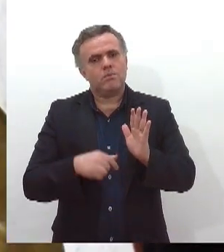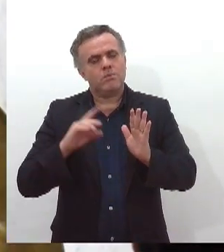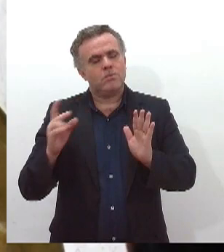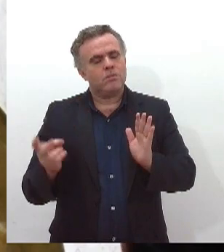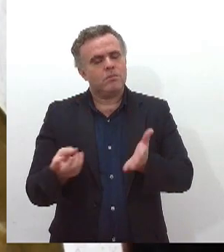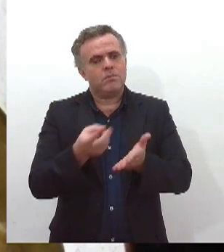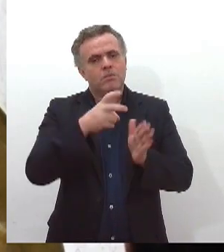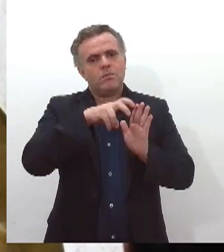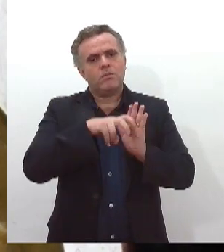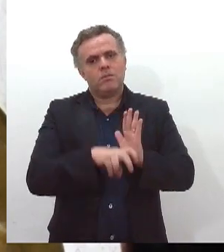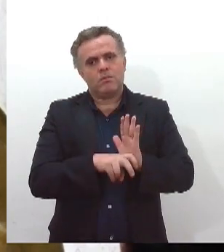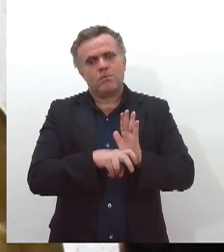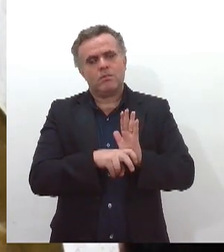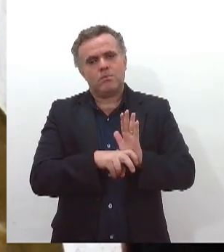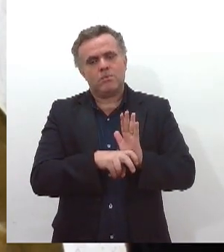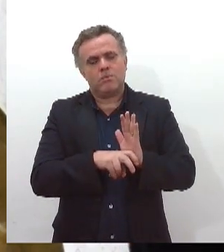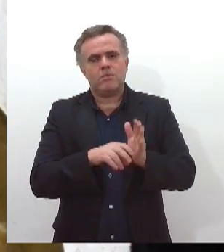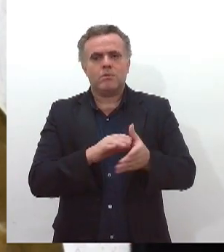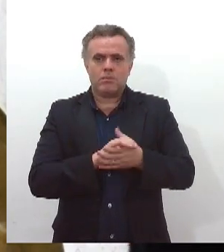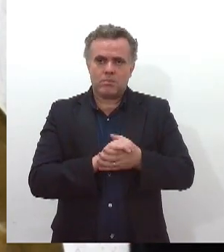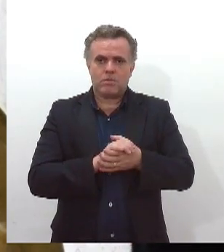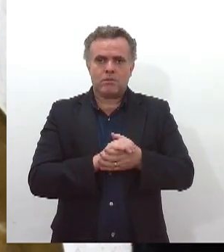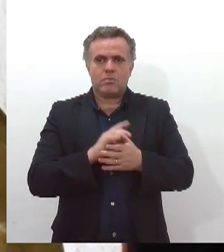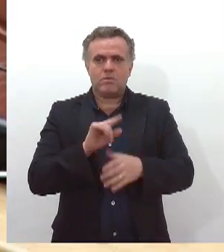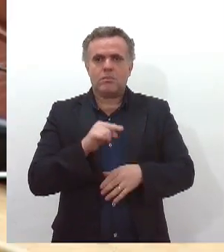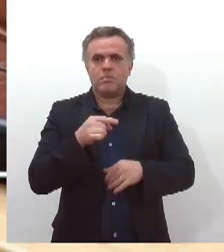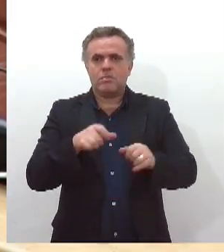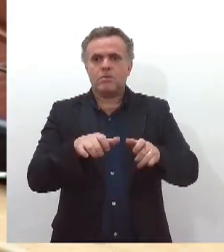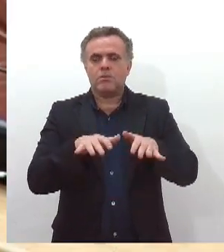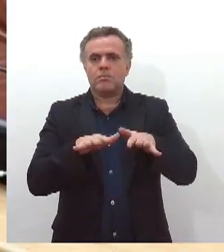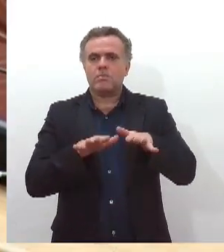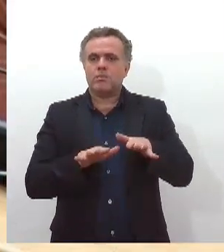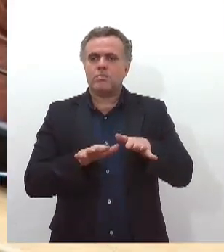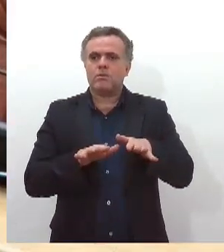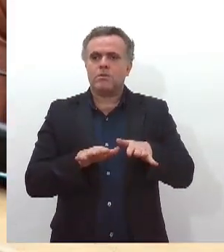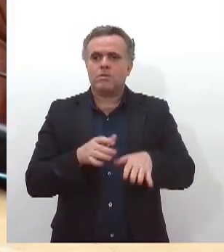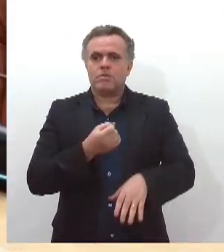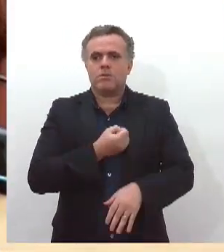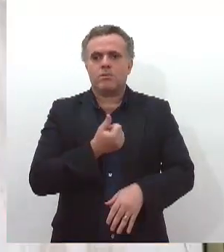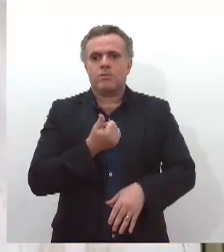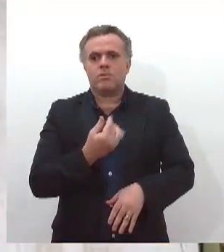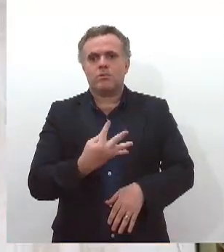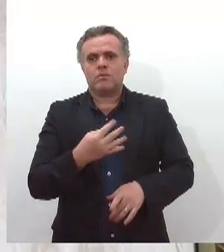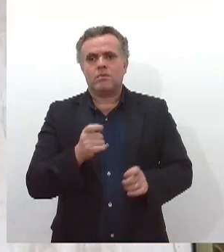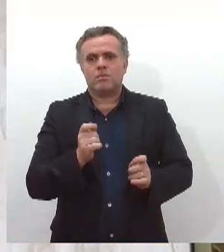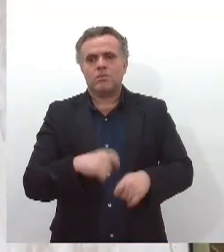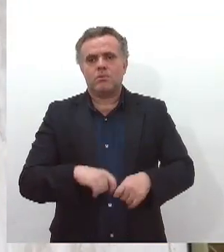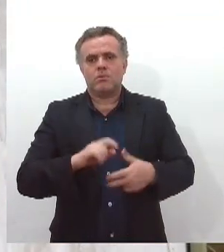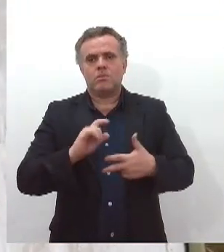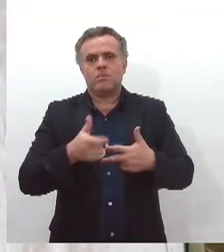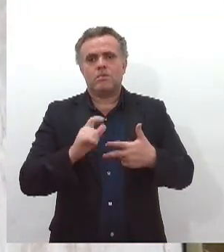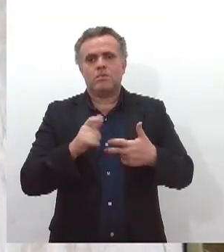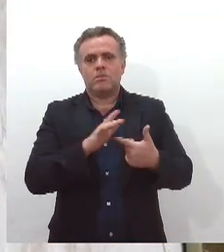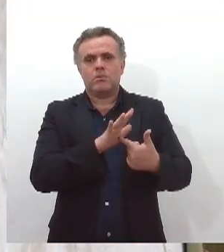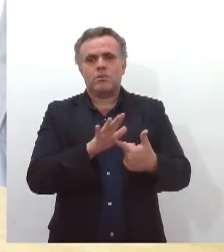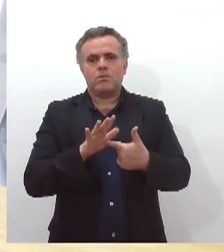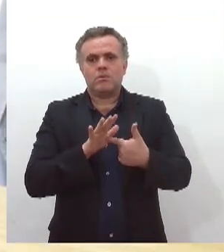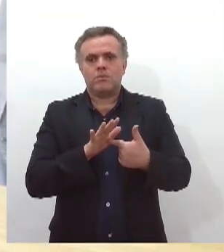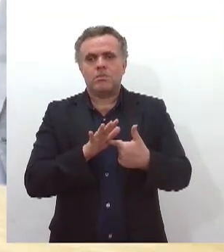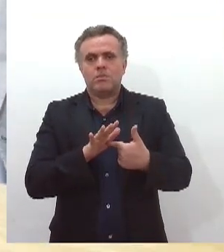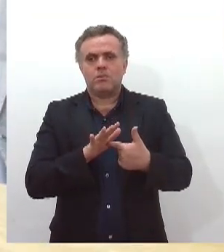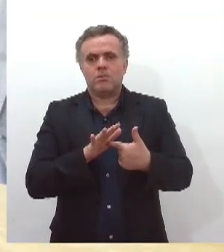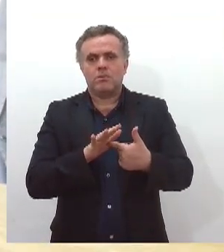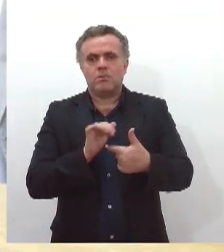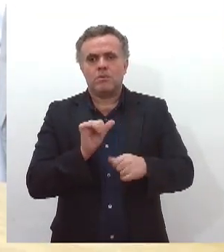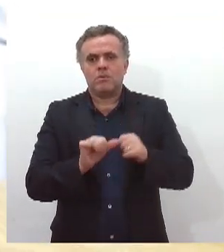plenário. O projeto de maior destaque foi o de número 14, de Autoria do Poder Executivo, que trata sobre uma mudança no texto do